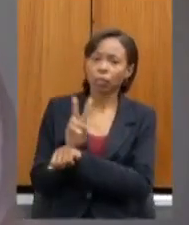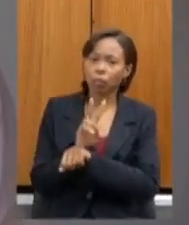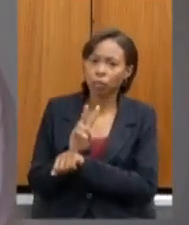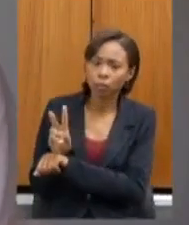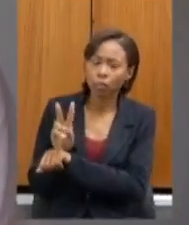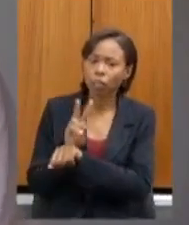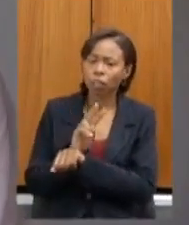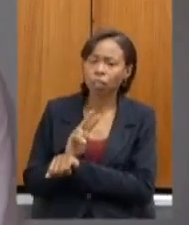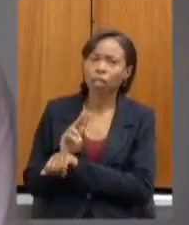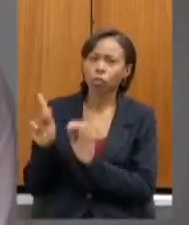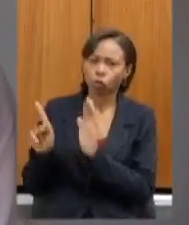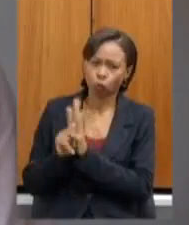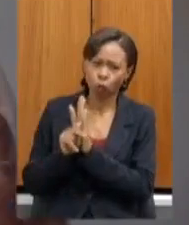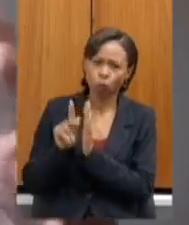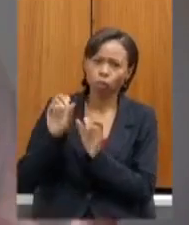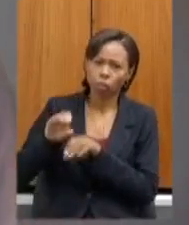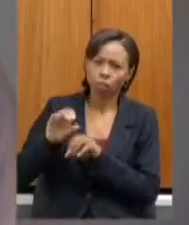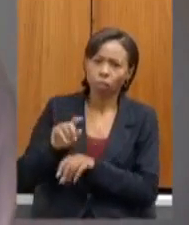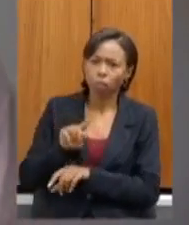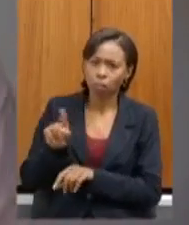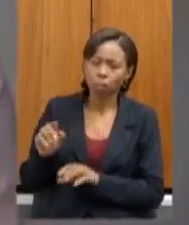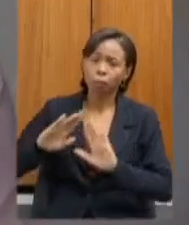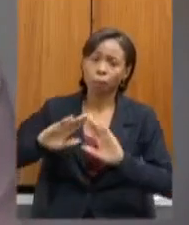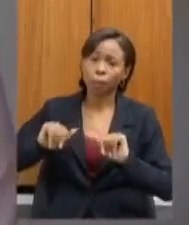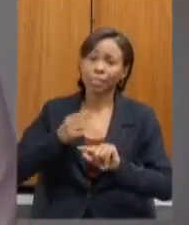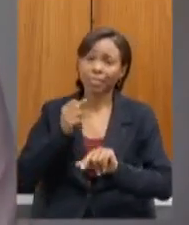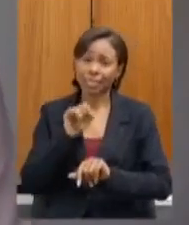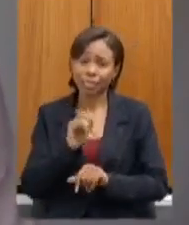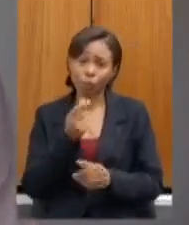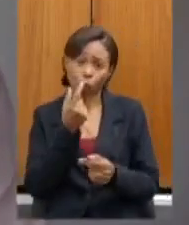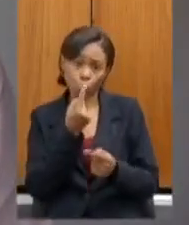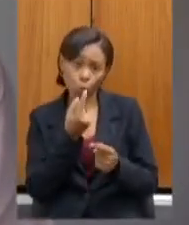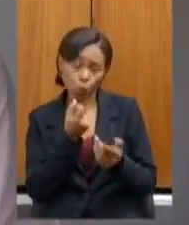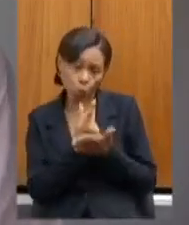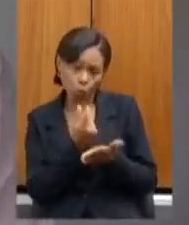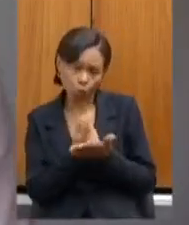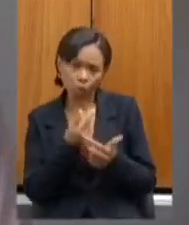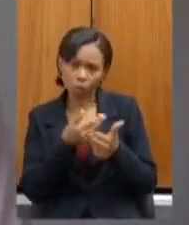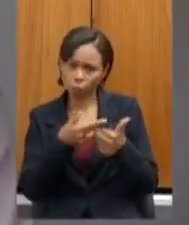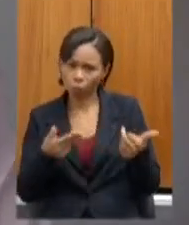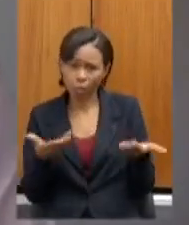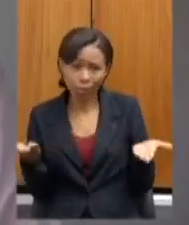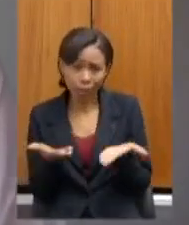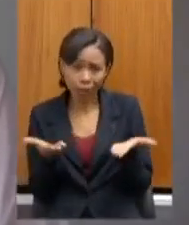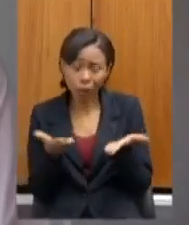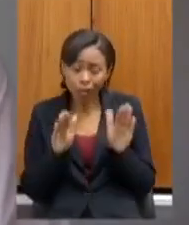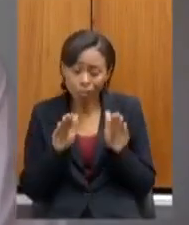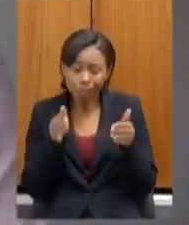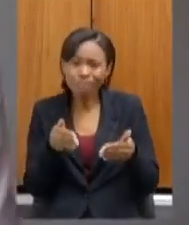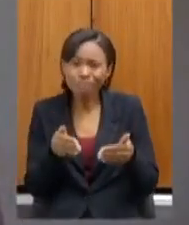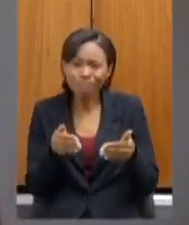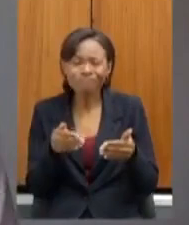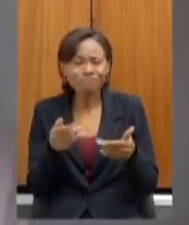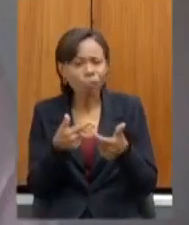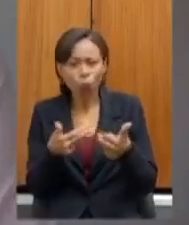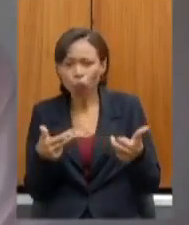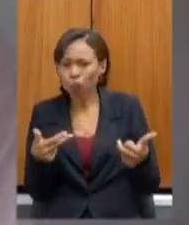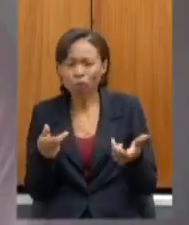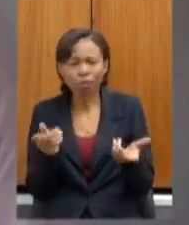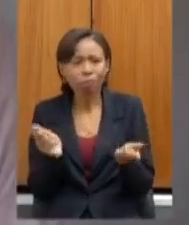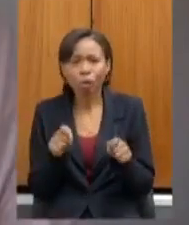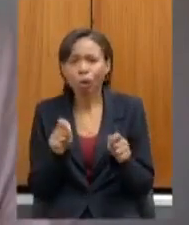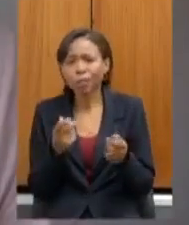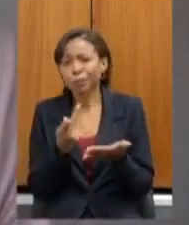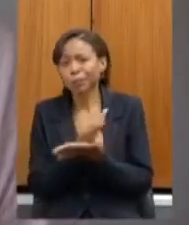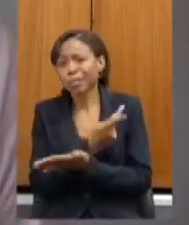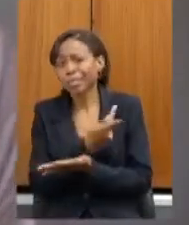de ensino de que muitas vezes a gente fizer um investimento em alguma questão específica agora pode inviabilizar por algum